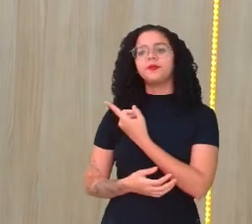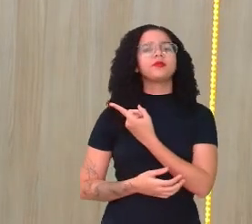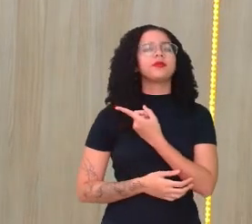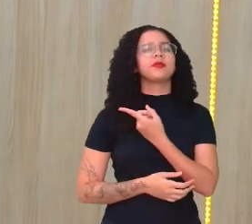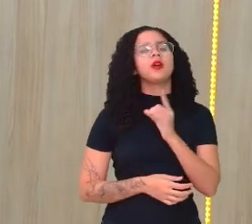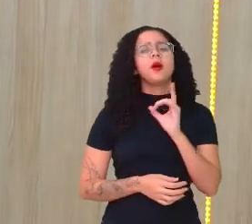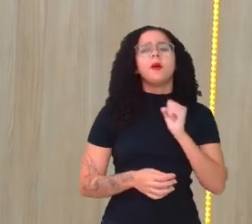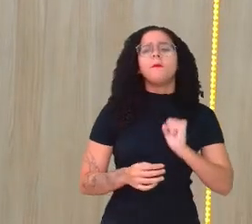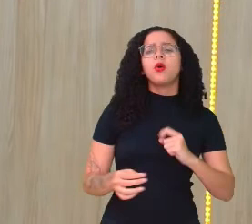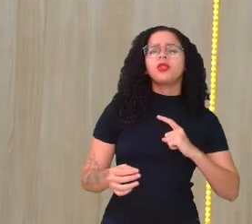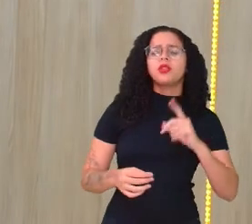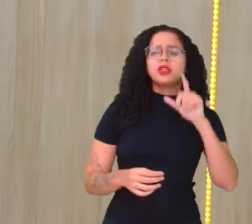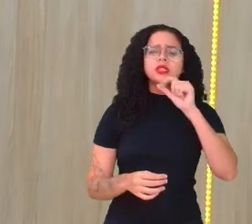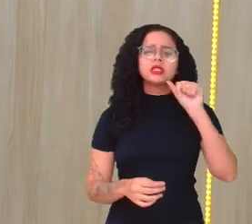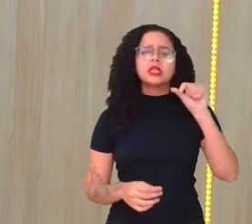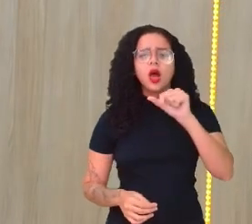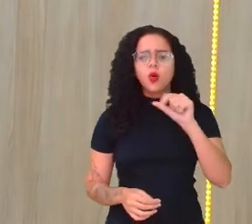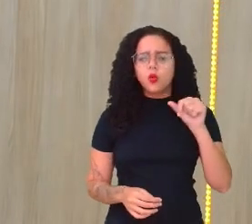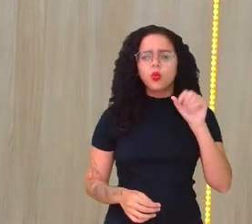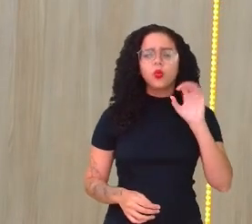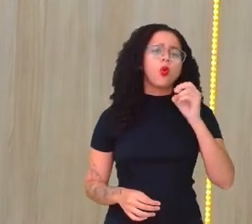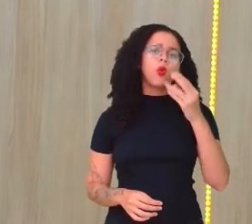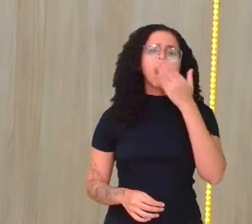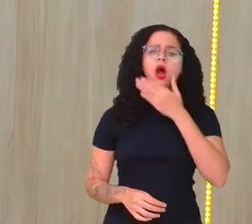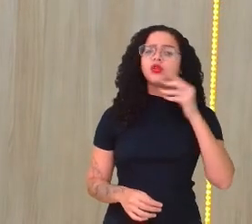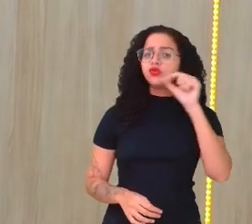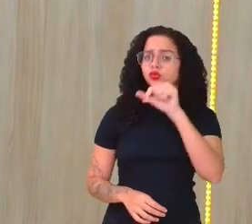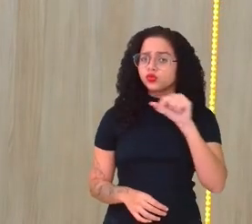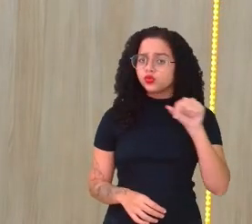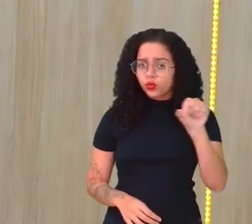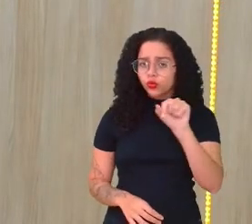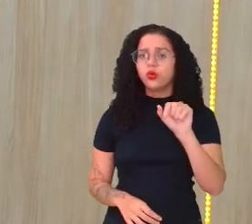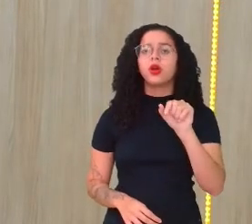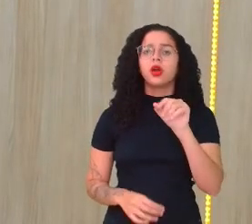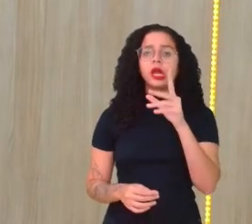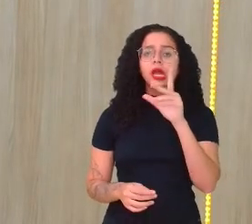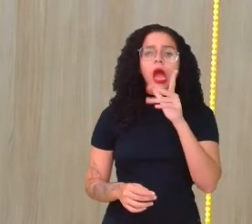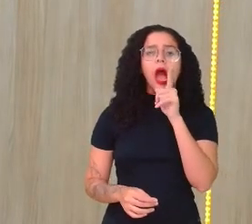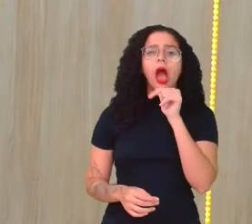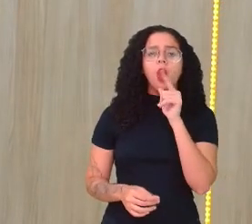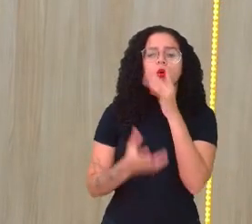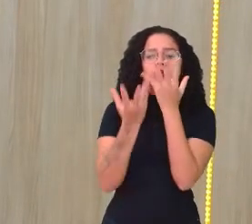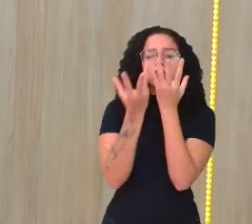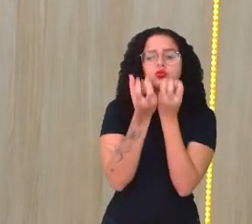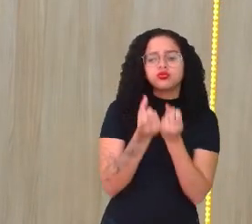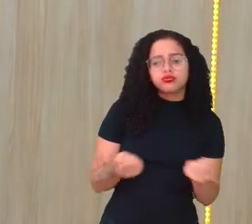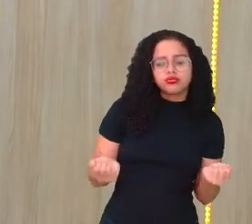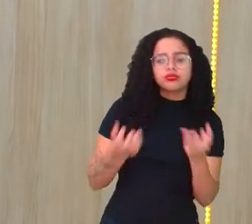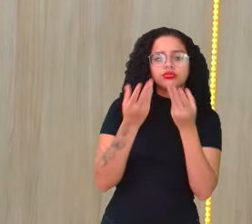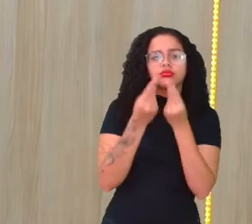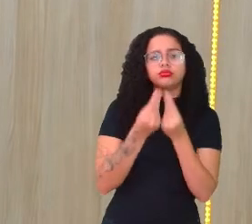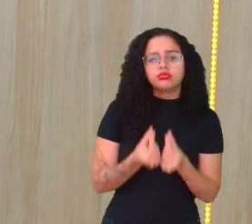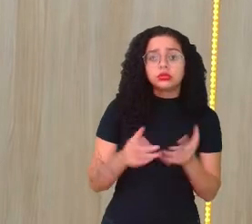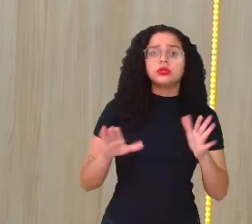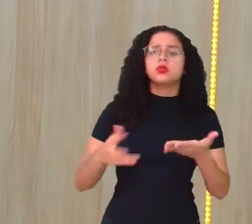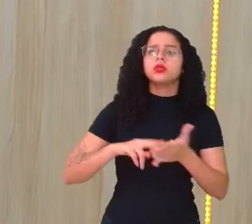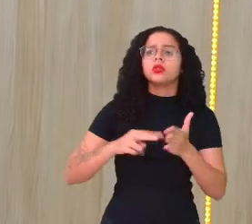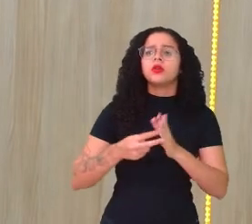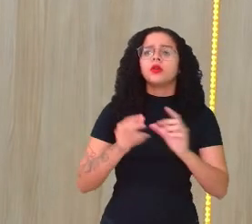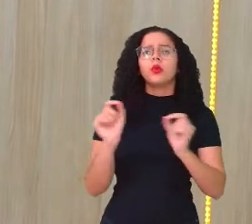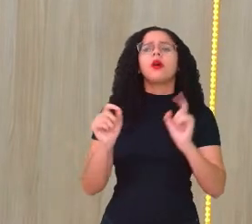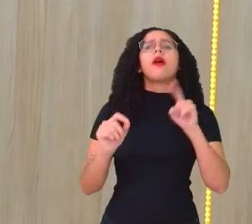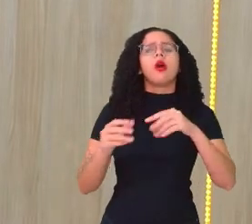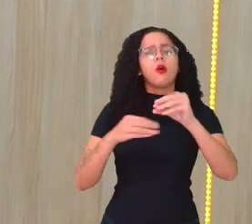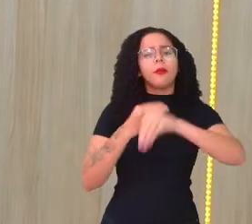aqui pode ter sal, pode ter açúcar, pode ter outro componente que a água dissolveu. Mas isso quer dizer o quê? Que ela é uma mistura homogênea.